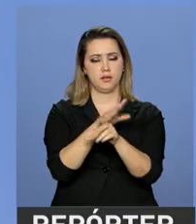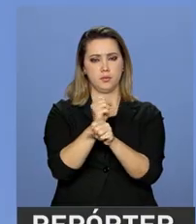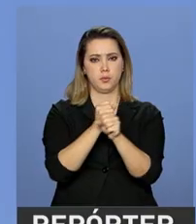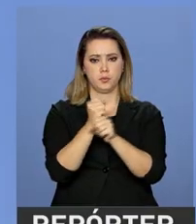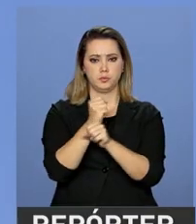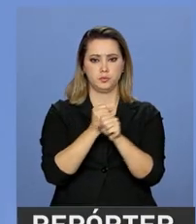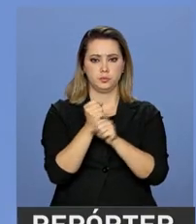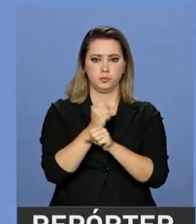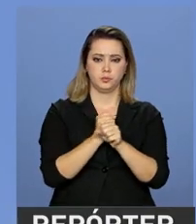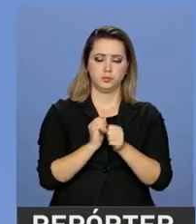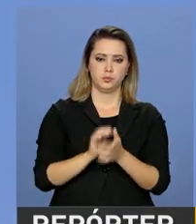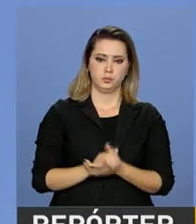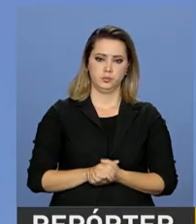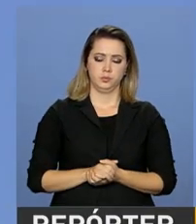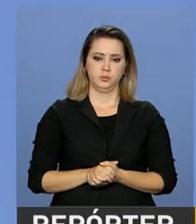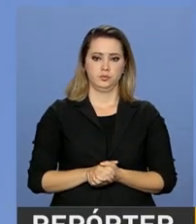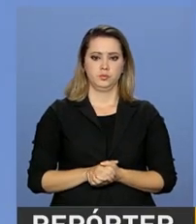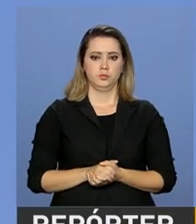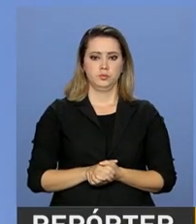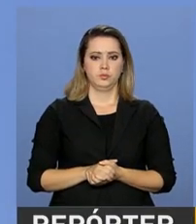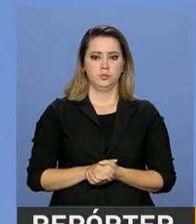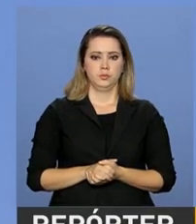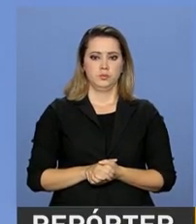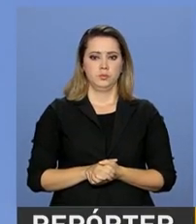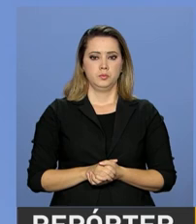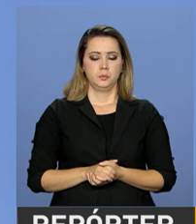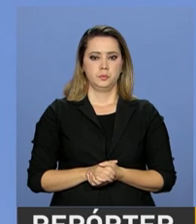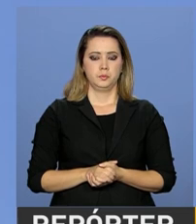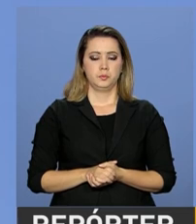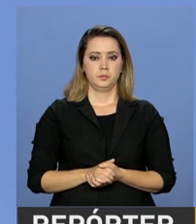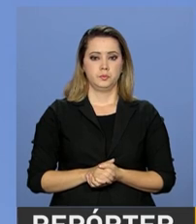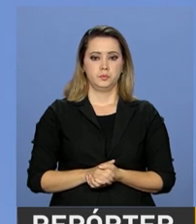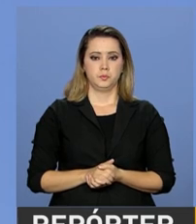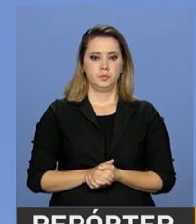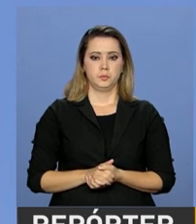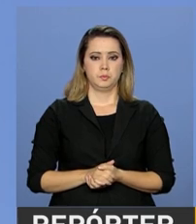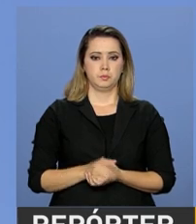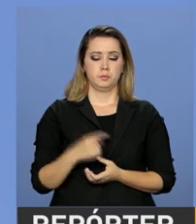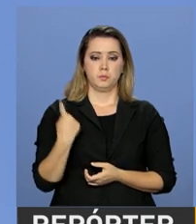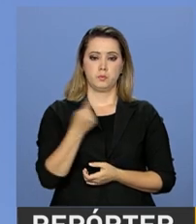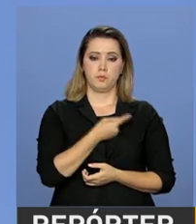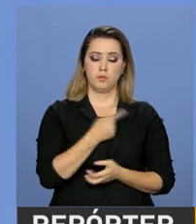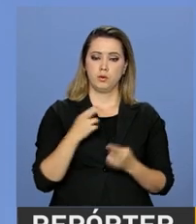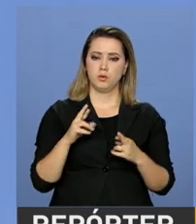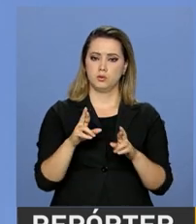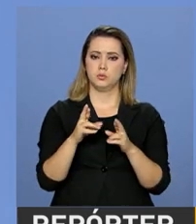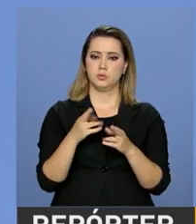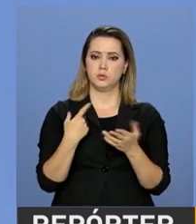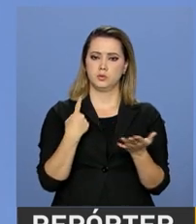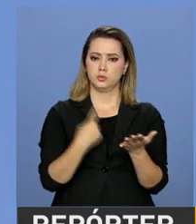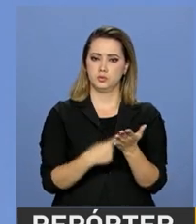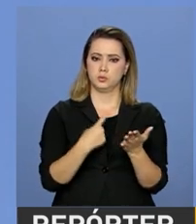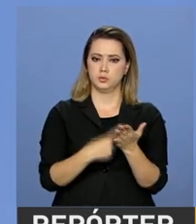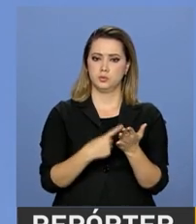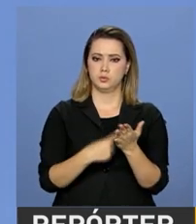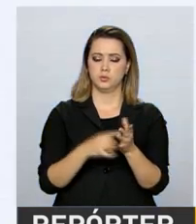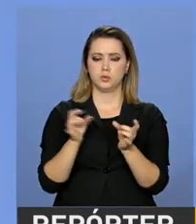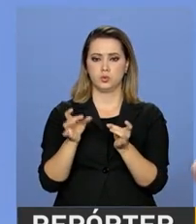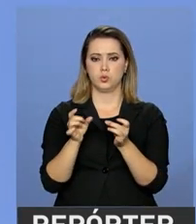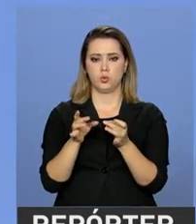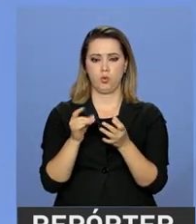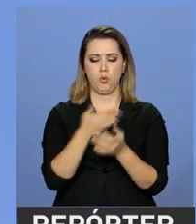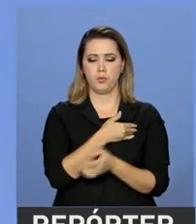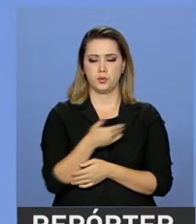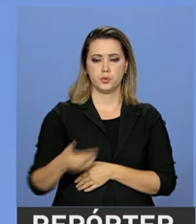ano. Esperamos, como um dos pontos principais, nós esperamos concluir um acordo sobre compras governamentais no Mercosul.